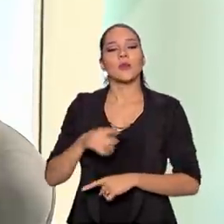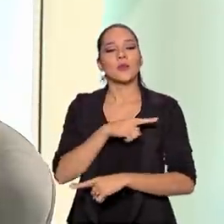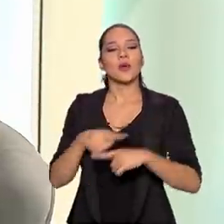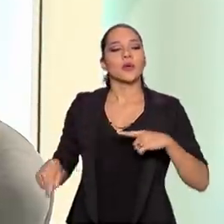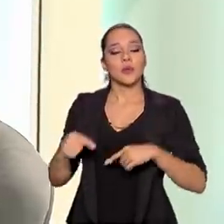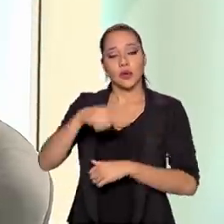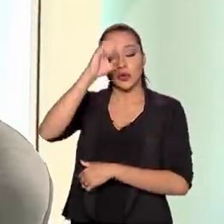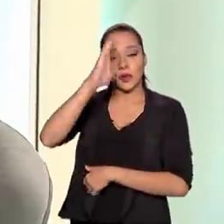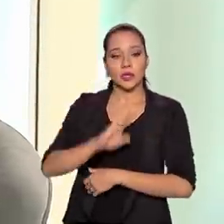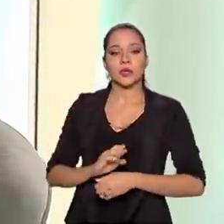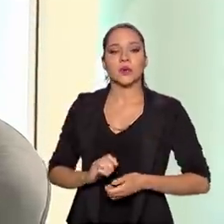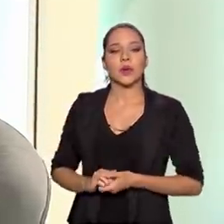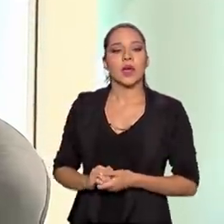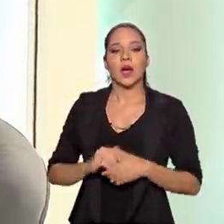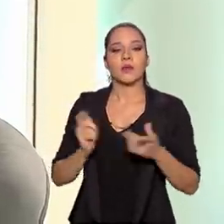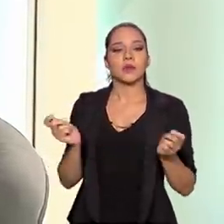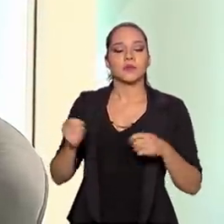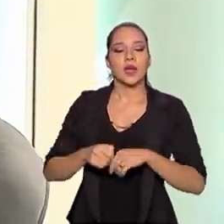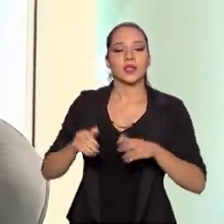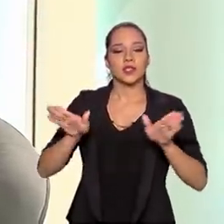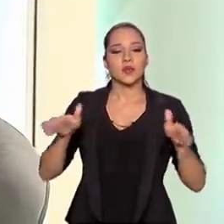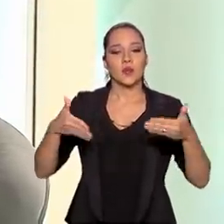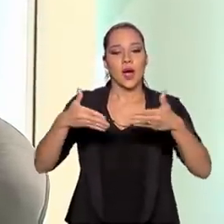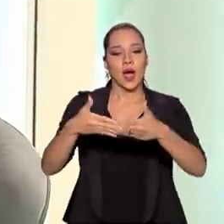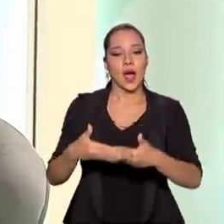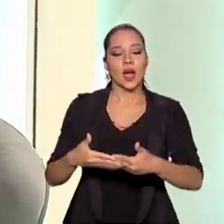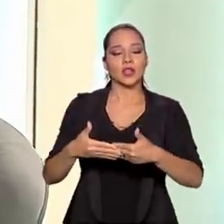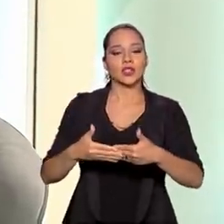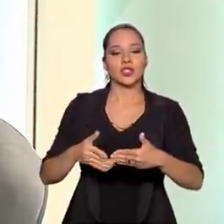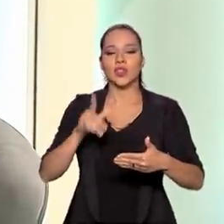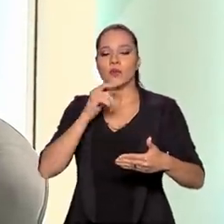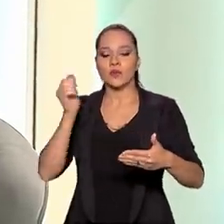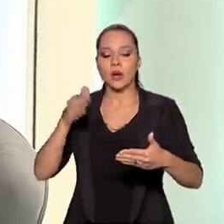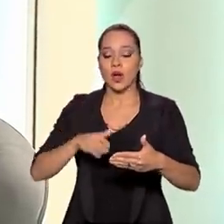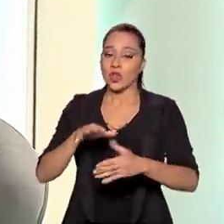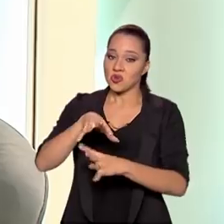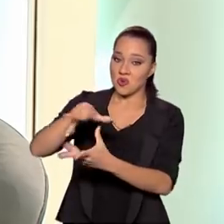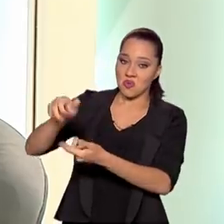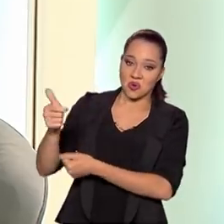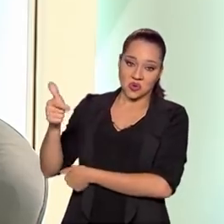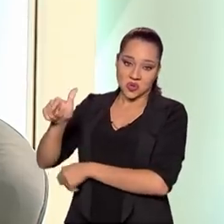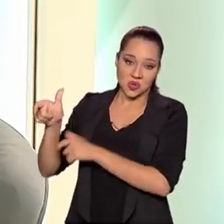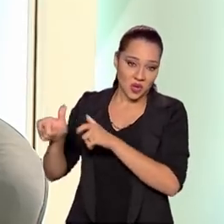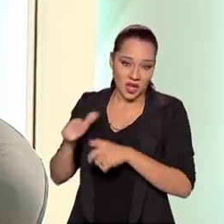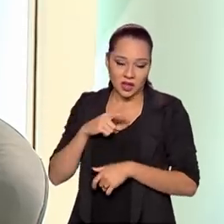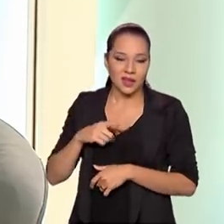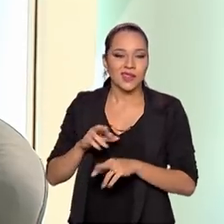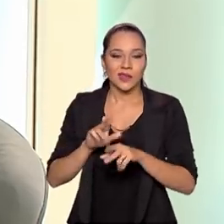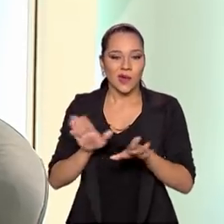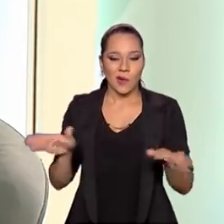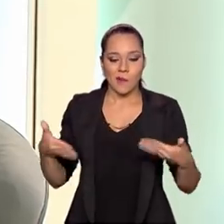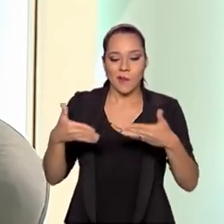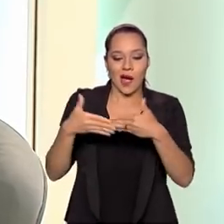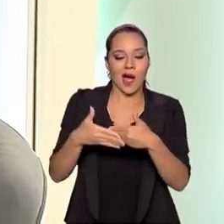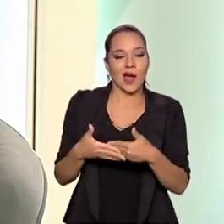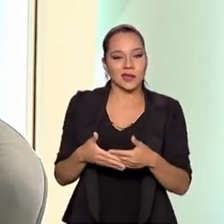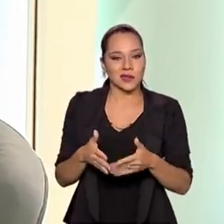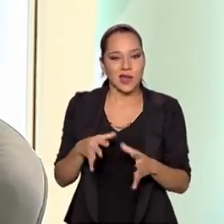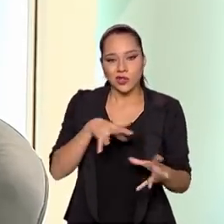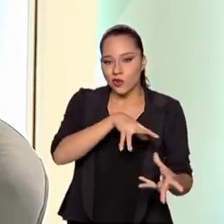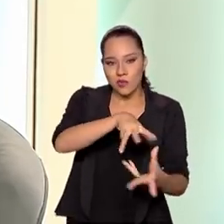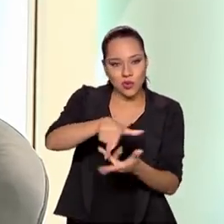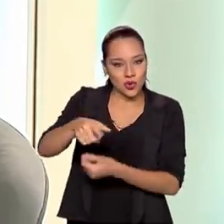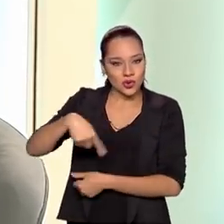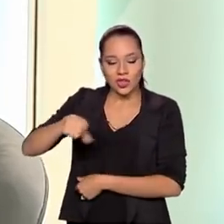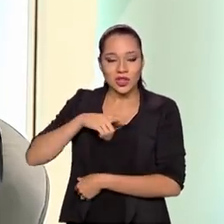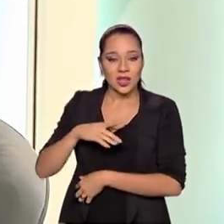no Brasil a possibilidade da barragem de altiamento amontante. O mundo tem. Não é uma barragem ultrapassada. mundo inteiro